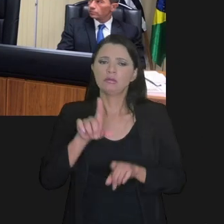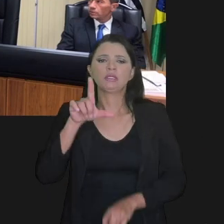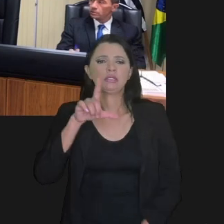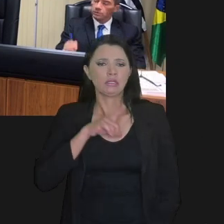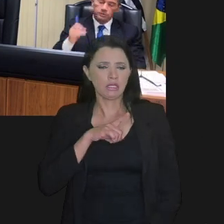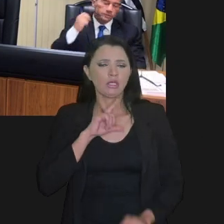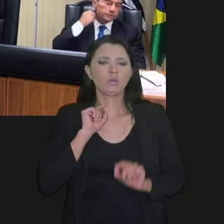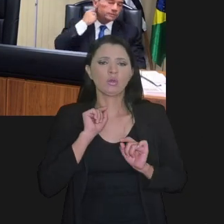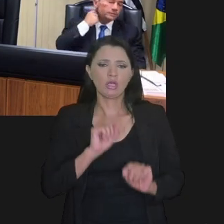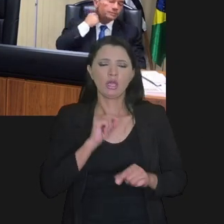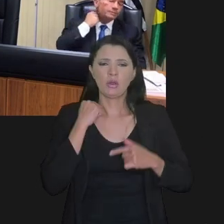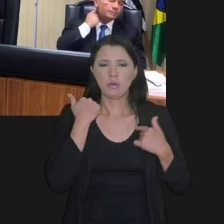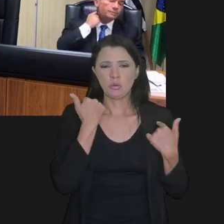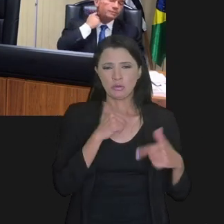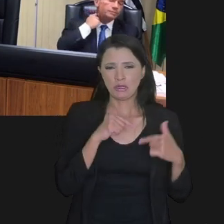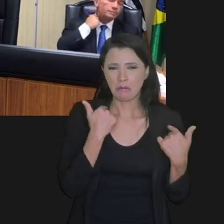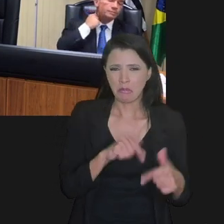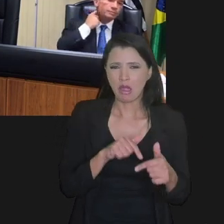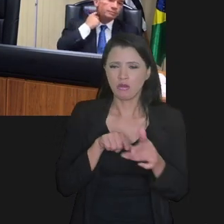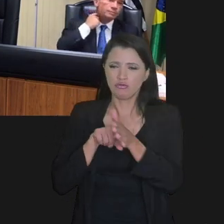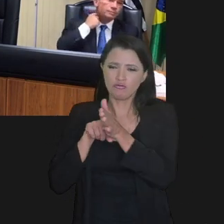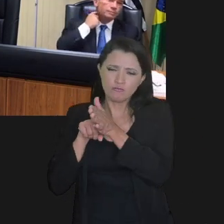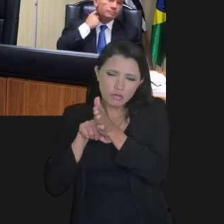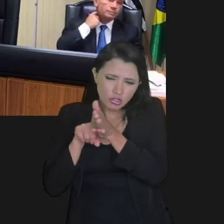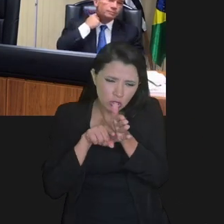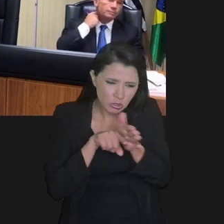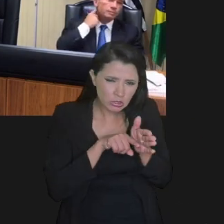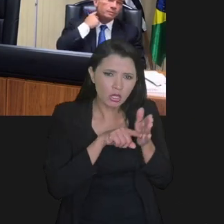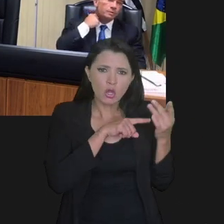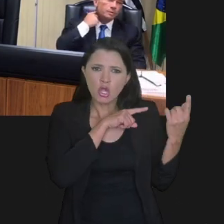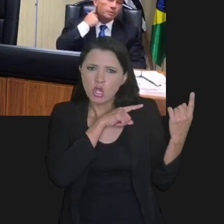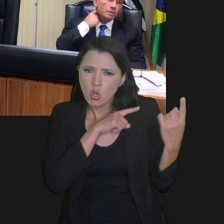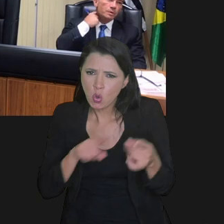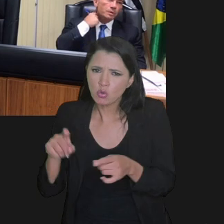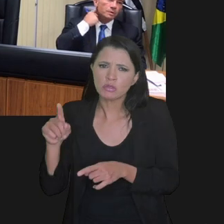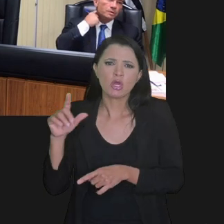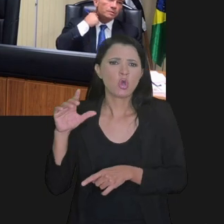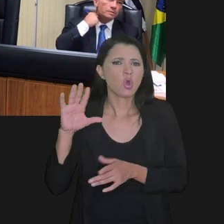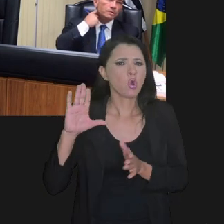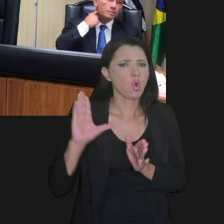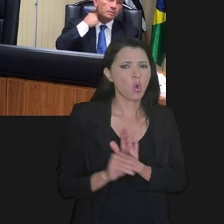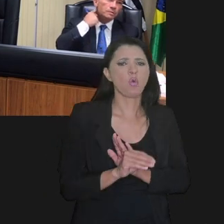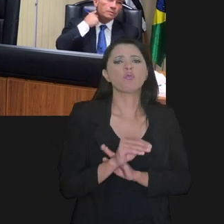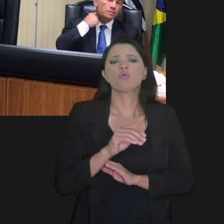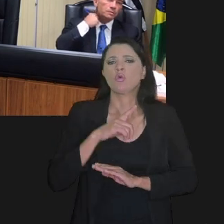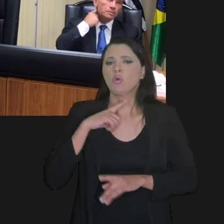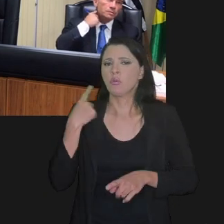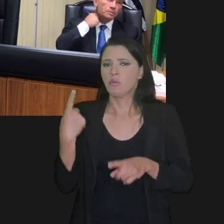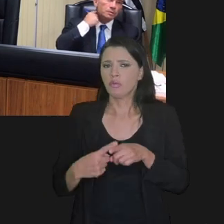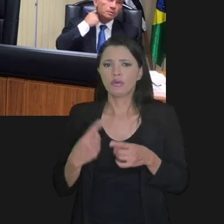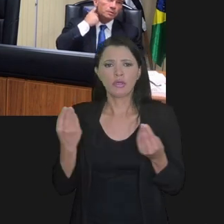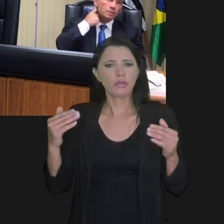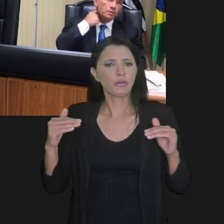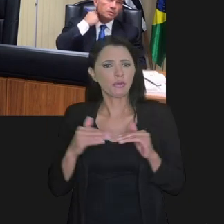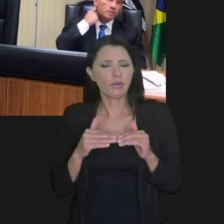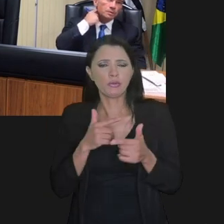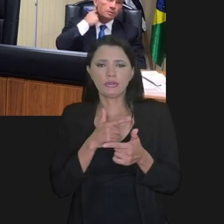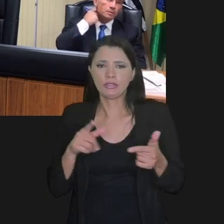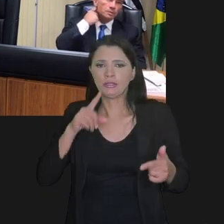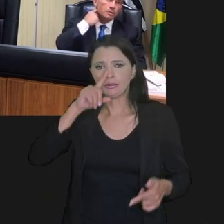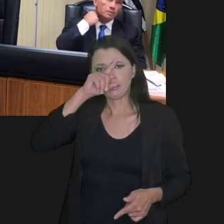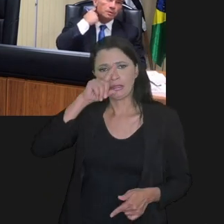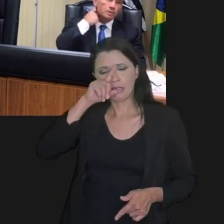também existe na outra ponta um trabalho firme de investigação e combate à fraude fiscal, porque não há